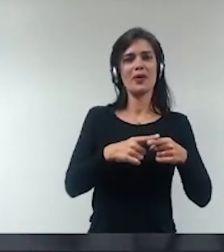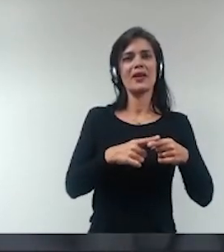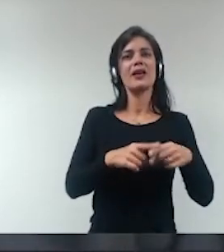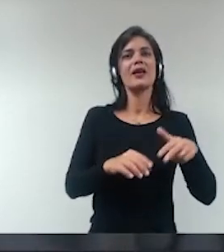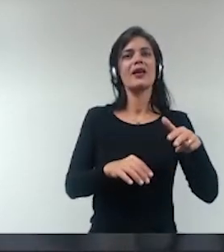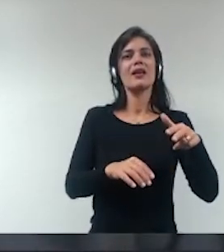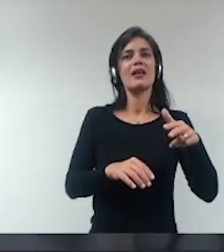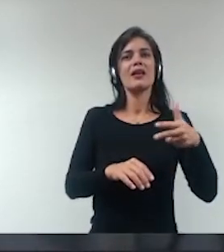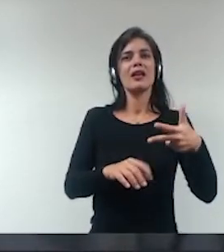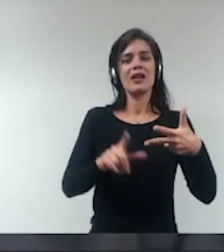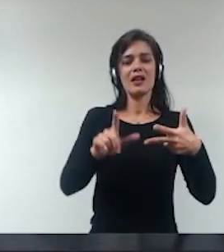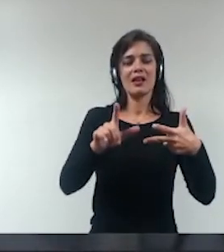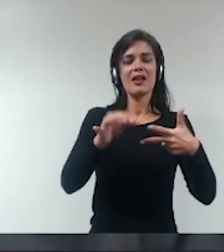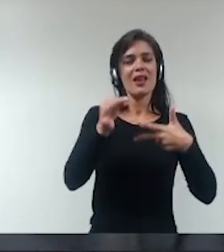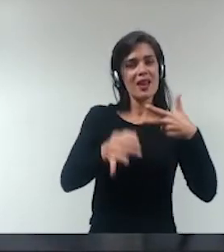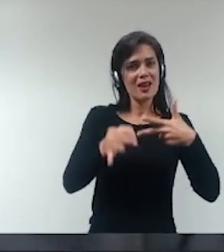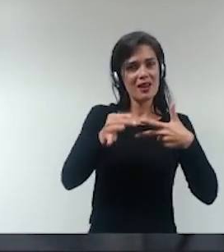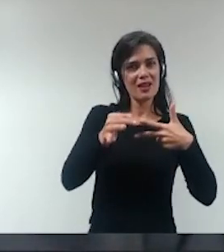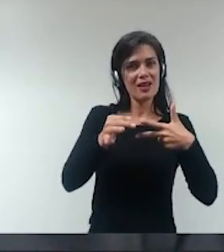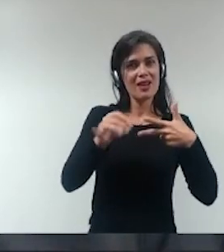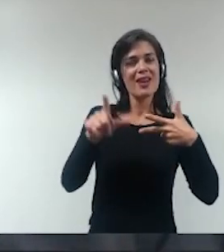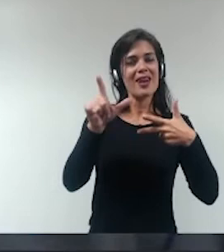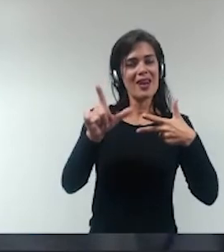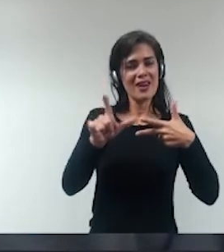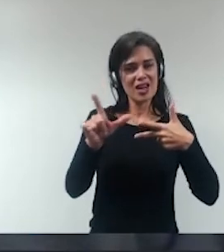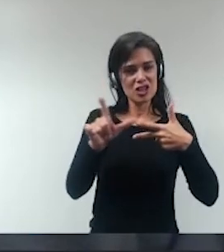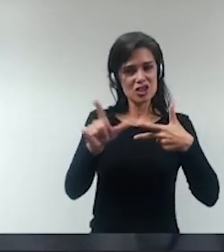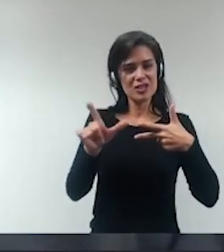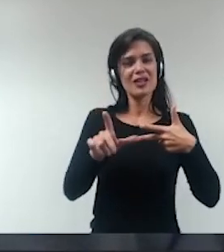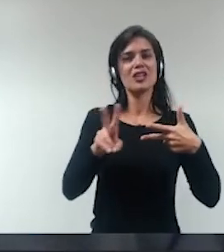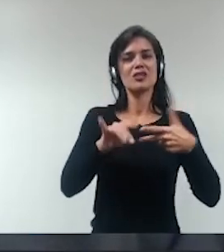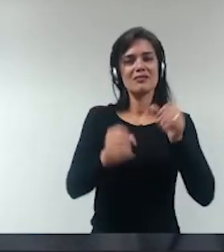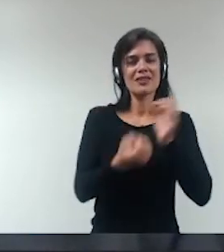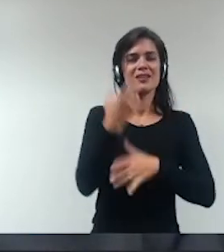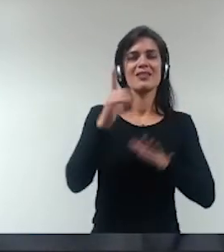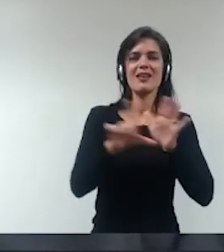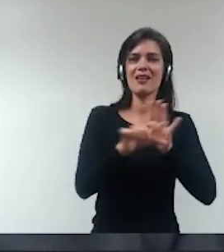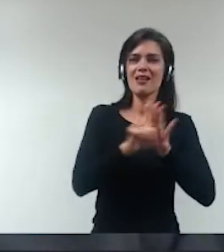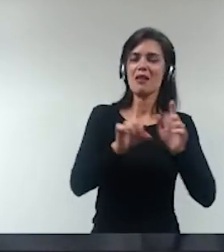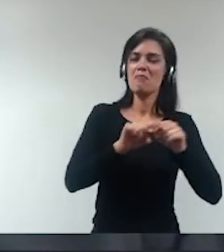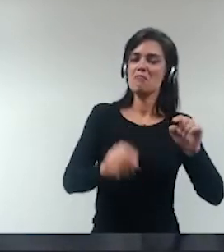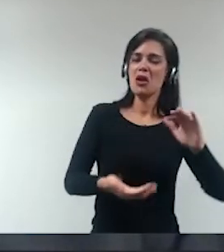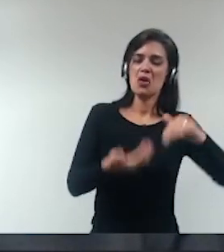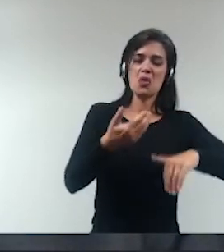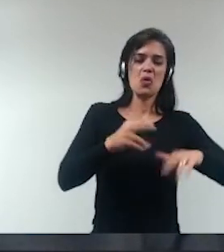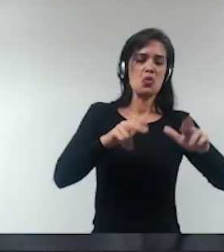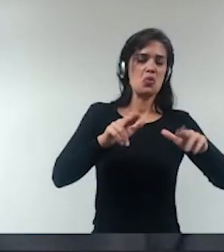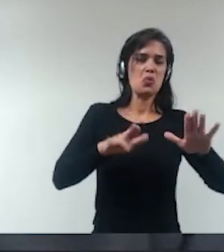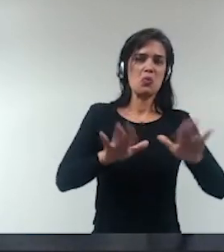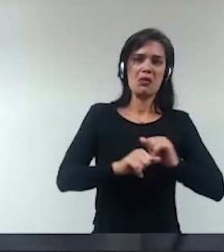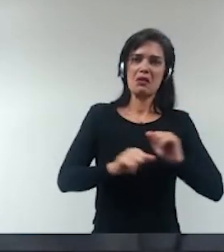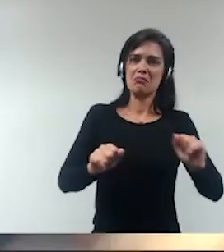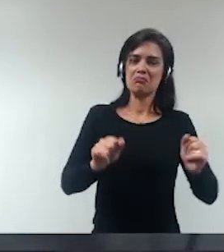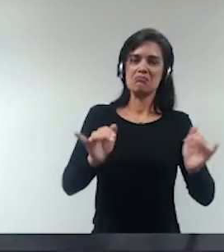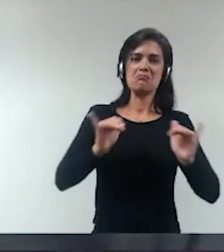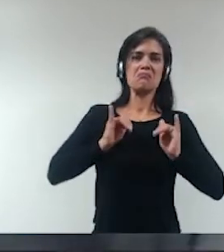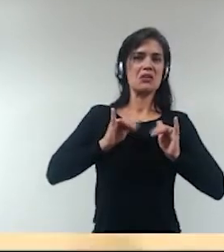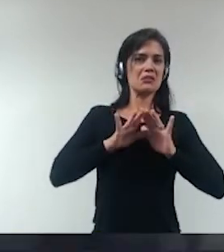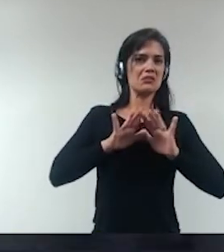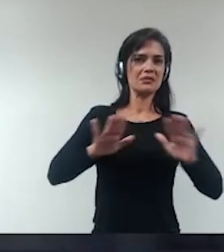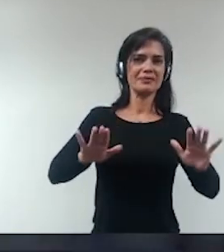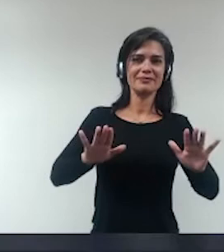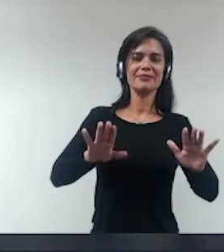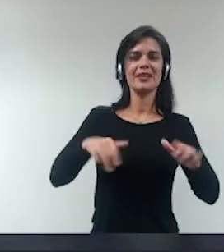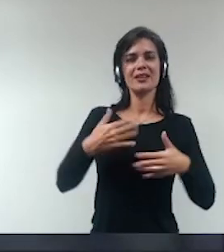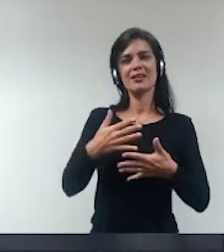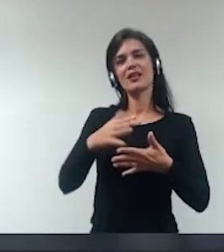sobre os prazos prescricionais e o Congresso nunca o fez e se valia até então a